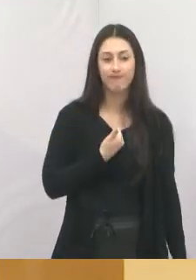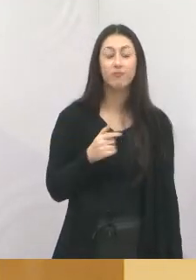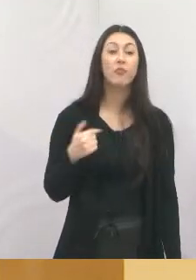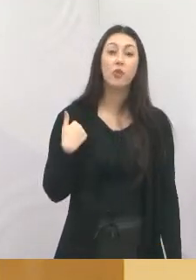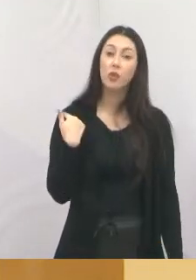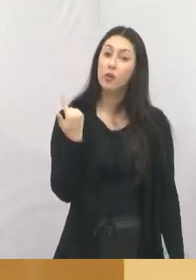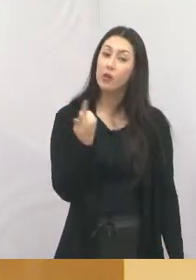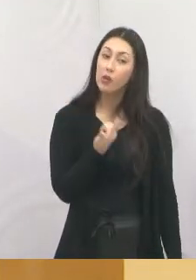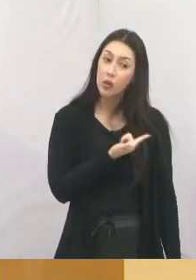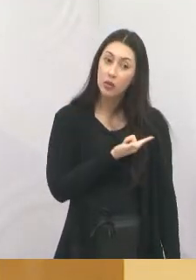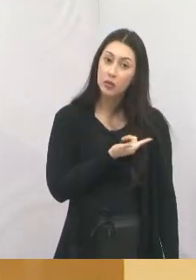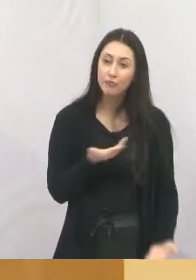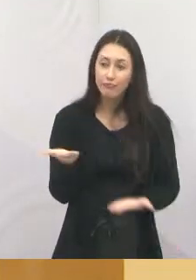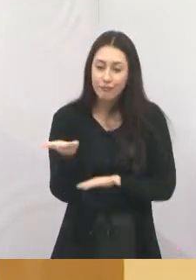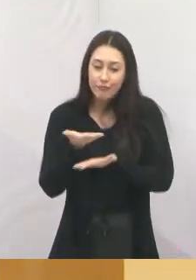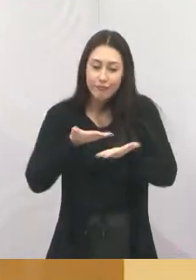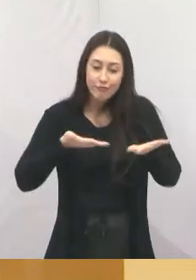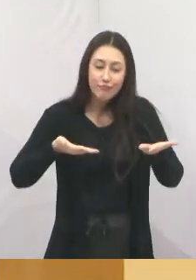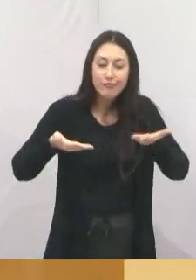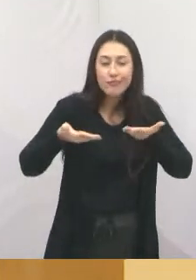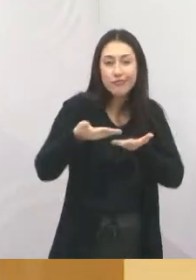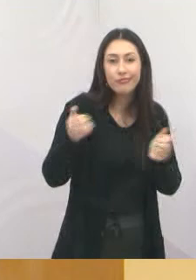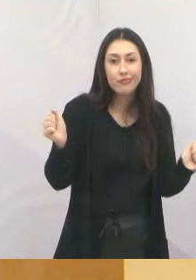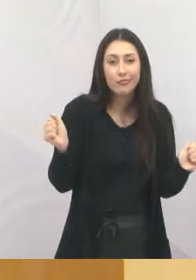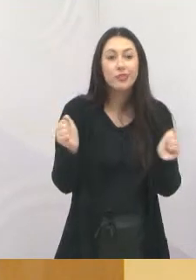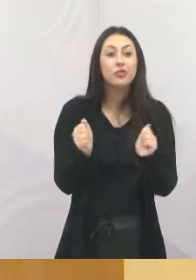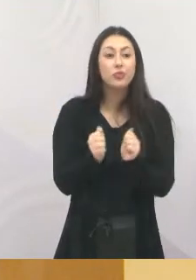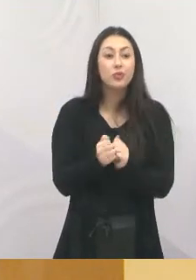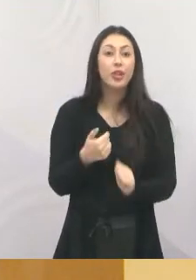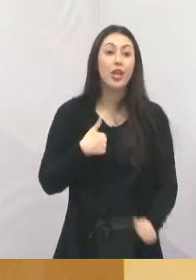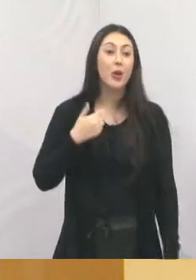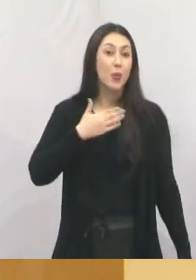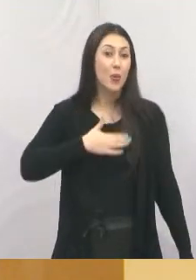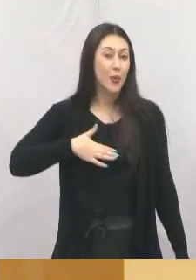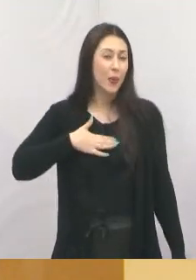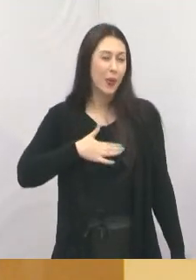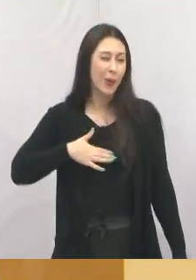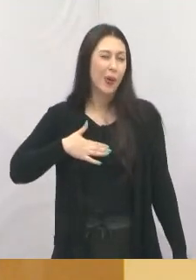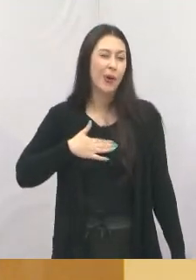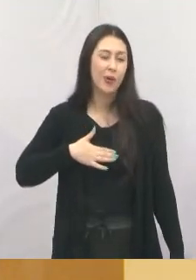processo de coletividade, e eu gosto desse olhar